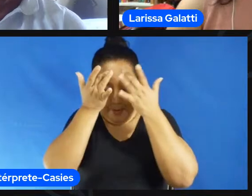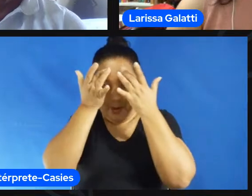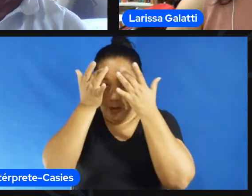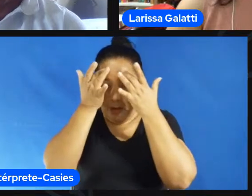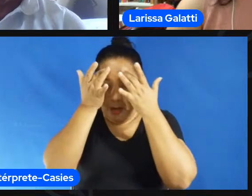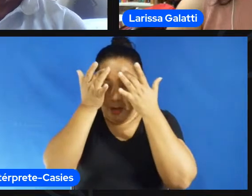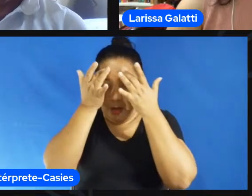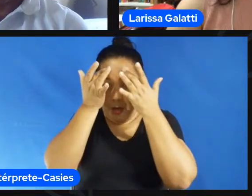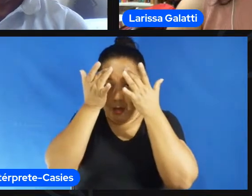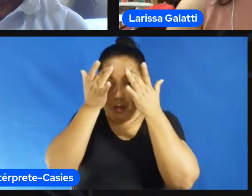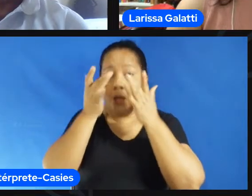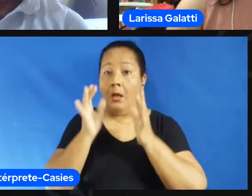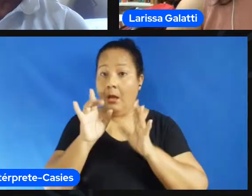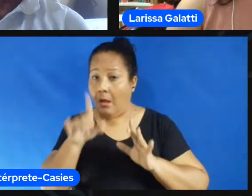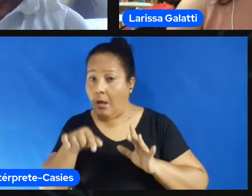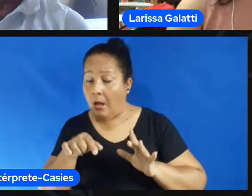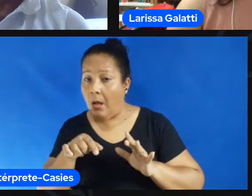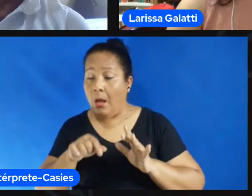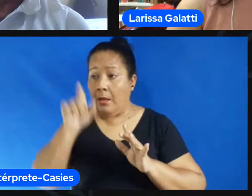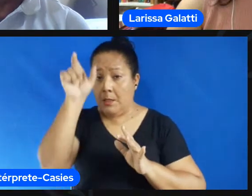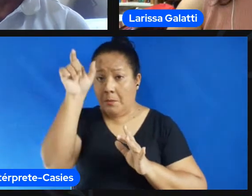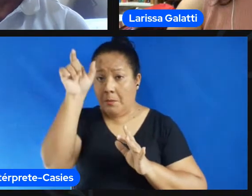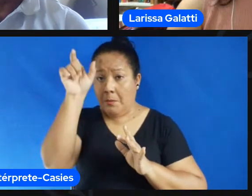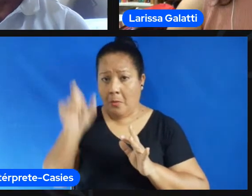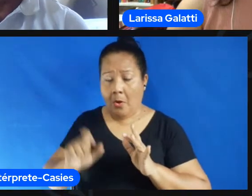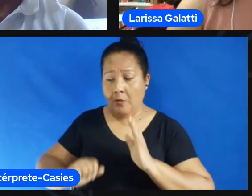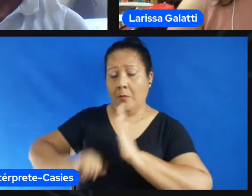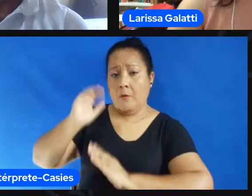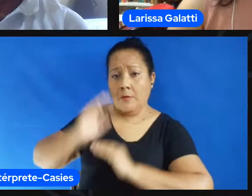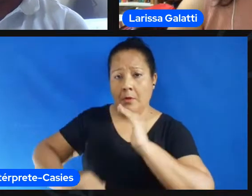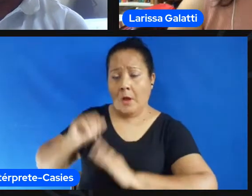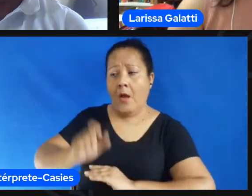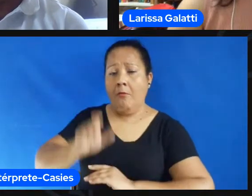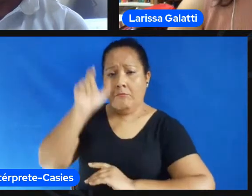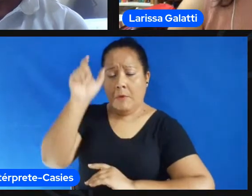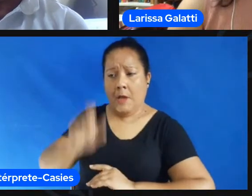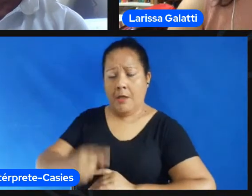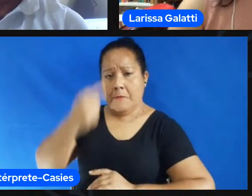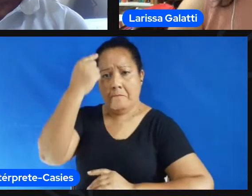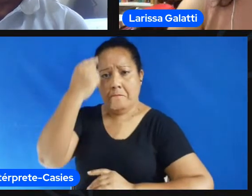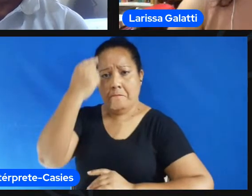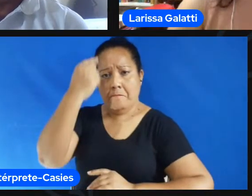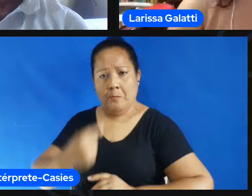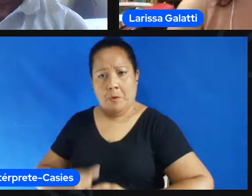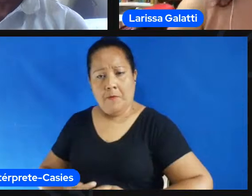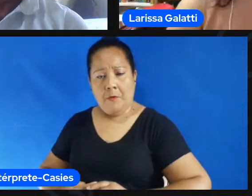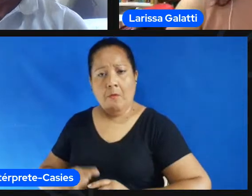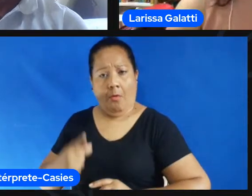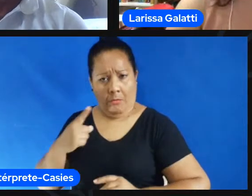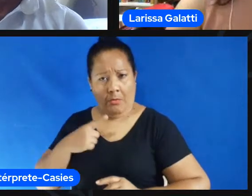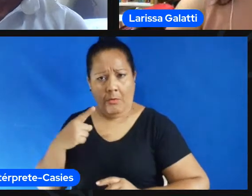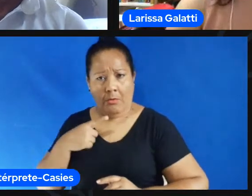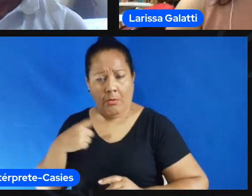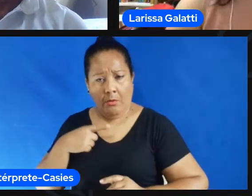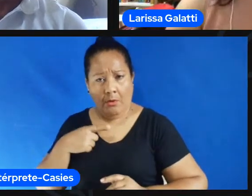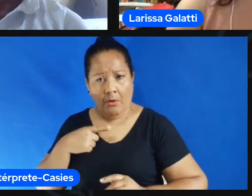do profissional treinador da profissional treinadora está acontecendo né a gente está